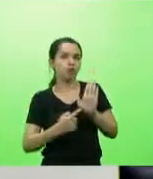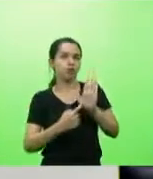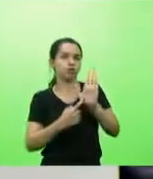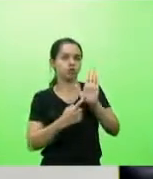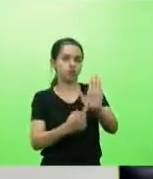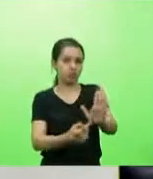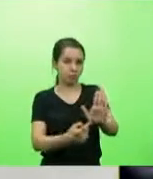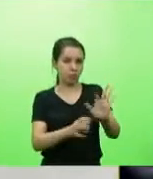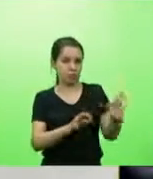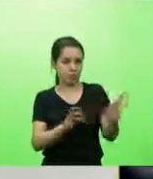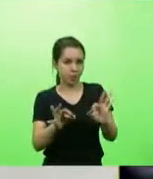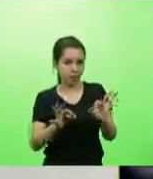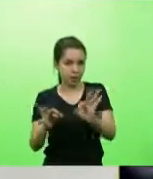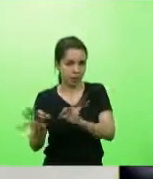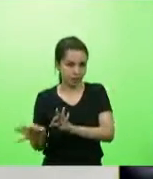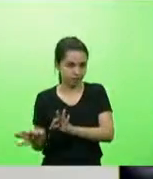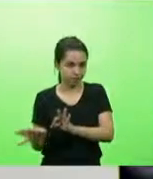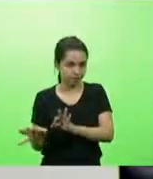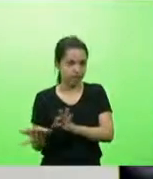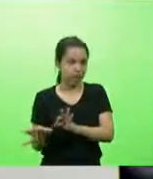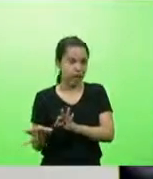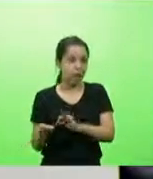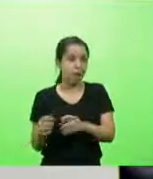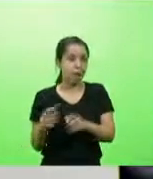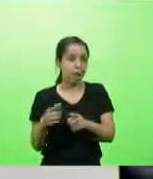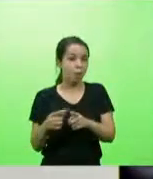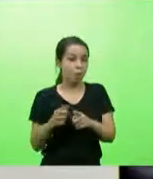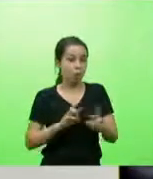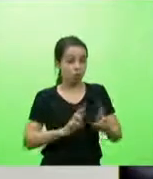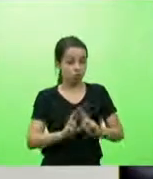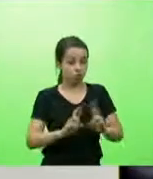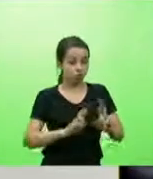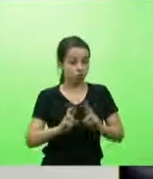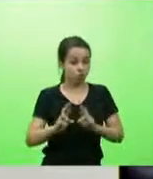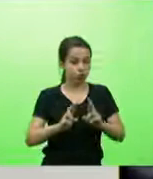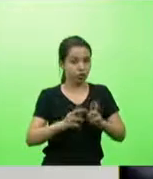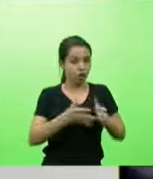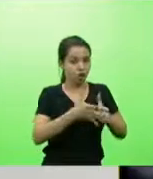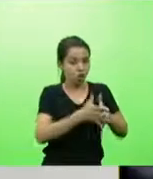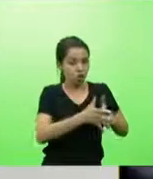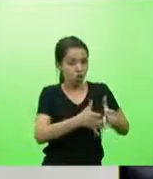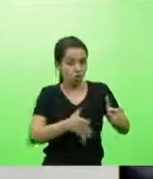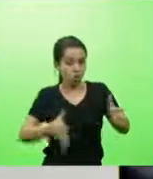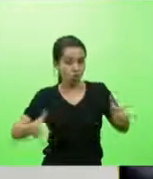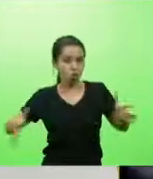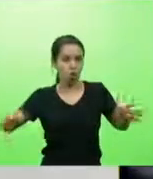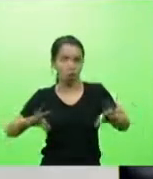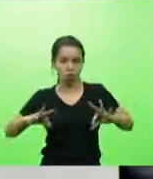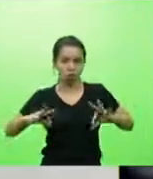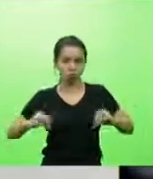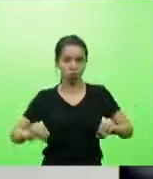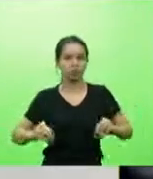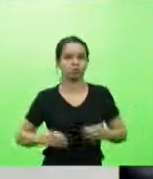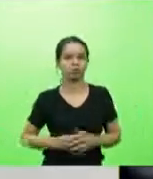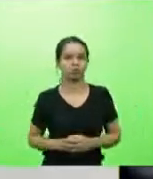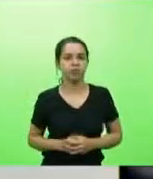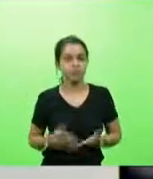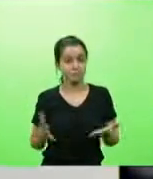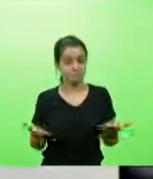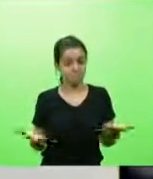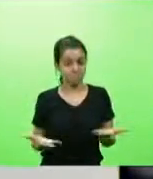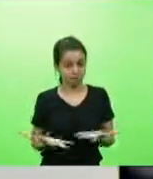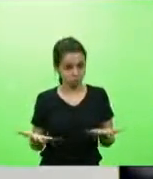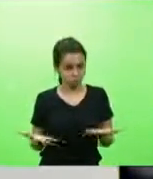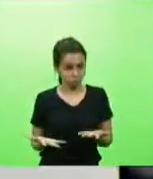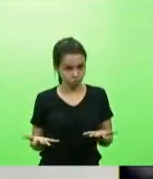tratando dessa Rodovia pela sua extensão completa. Mas eu quero me ater aqui no dia de hoje, a indicação que nós fizemos,